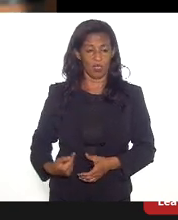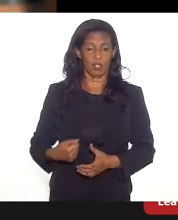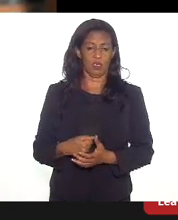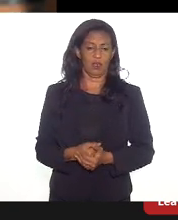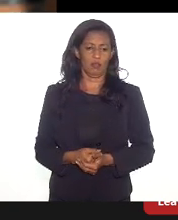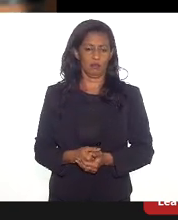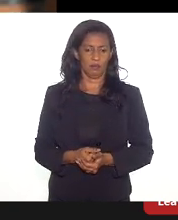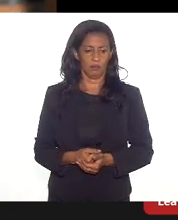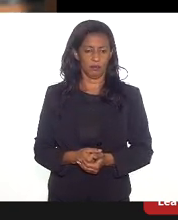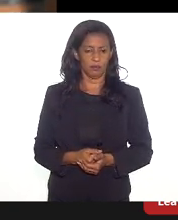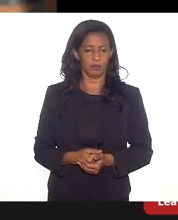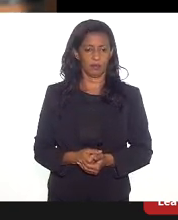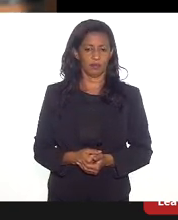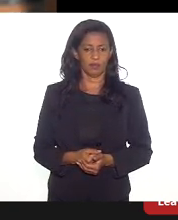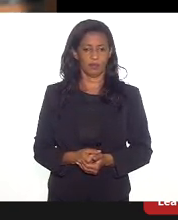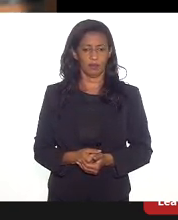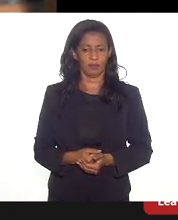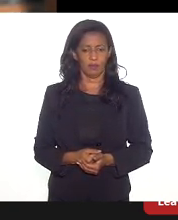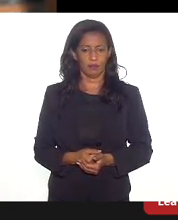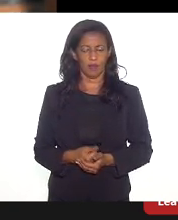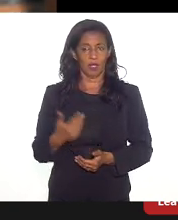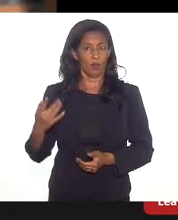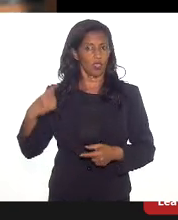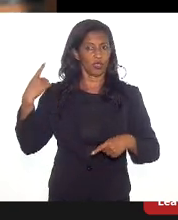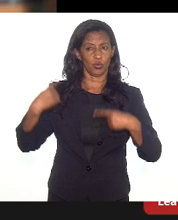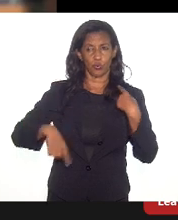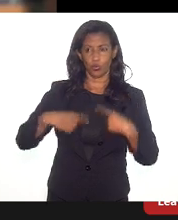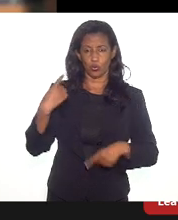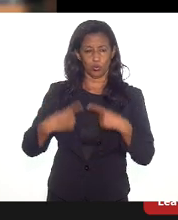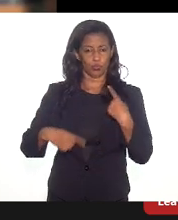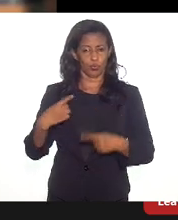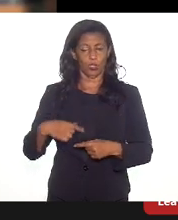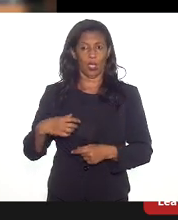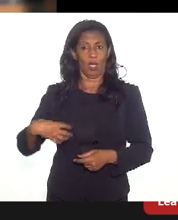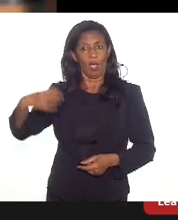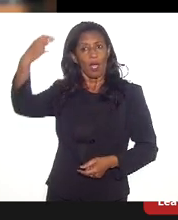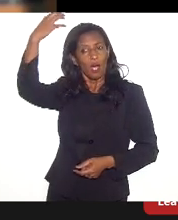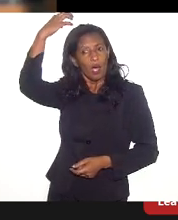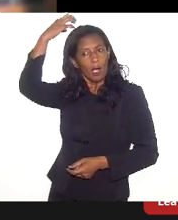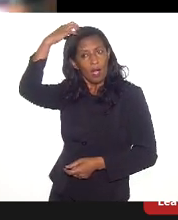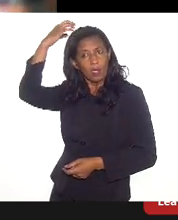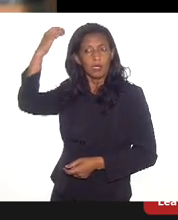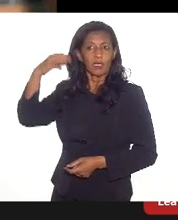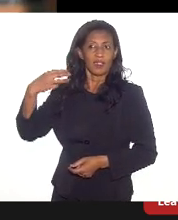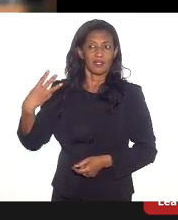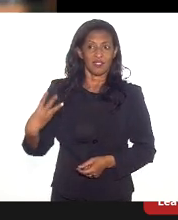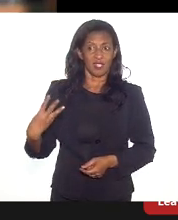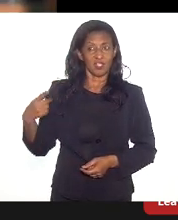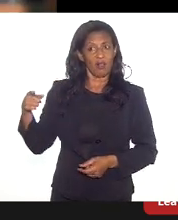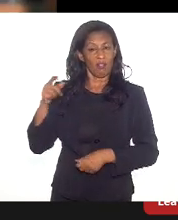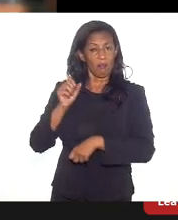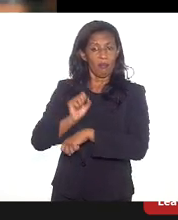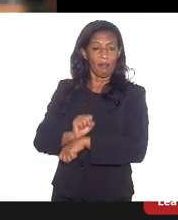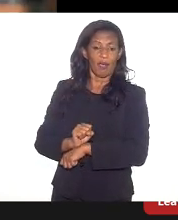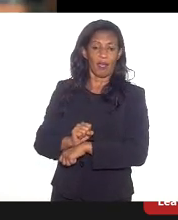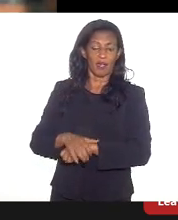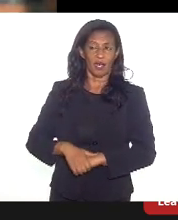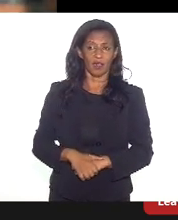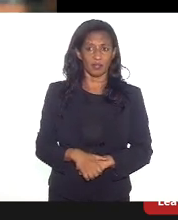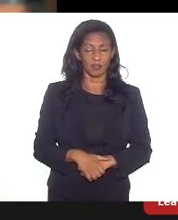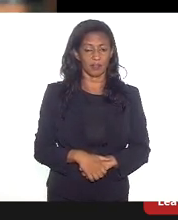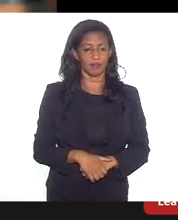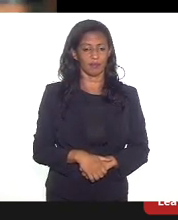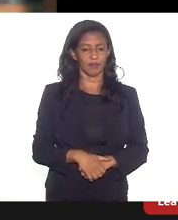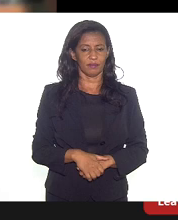disputar o emprego também, nós temos que disputar a questão de Angra do Reis, que é Angra 3, que está parada, tem que ser a